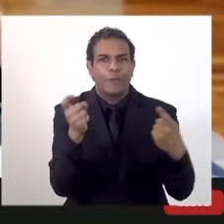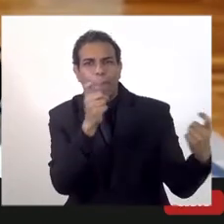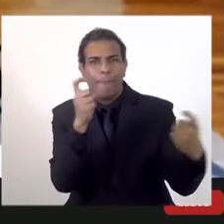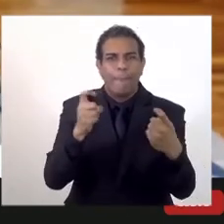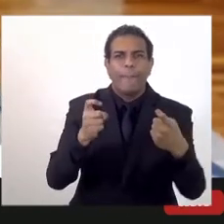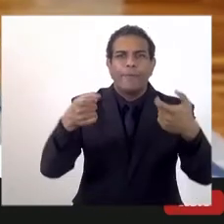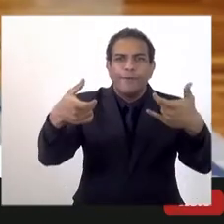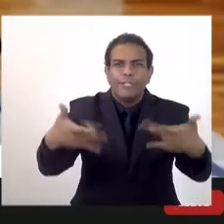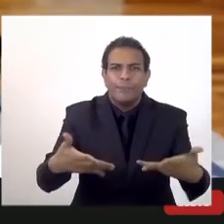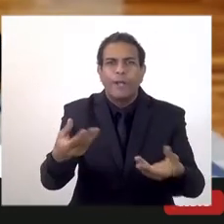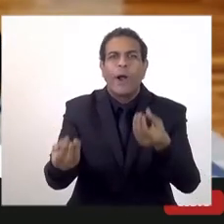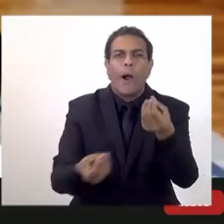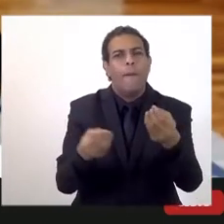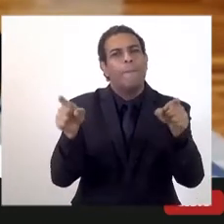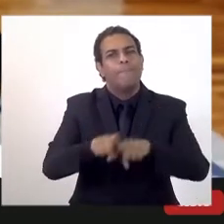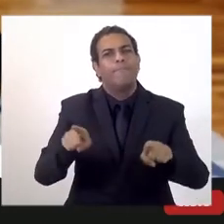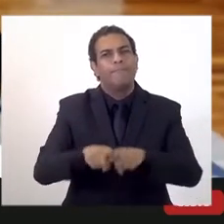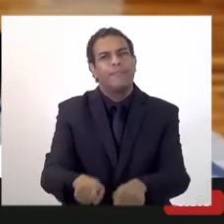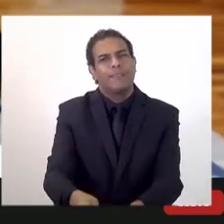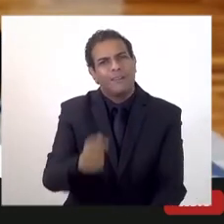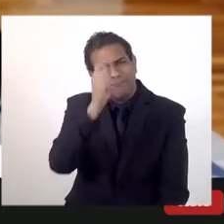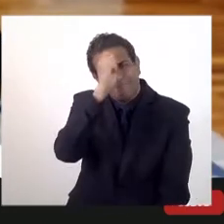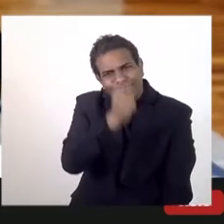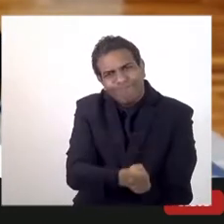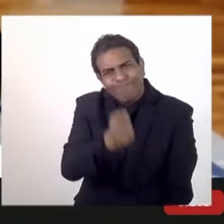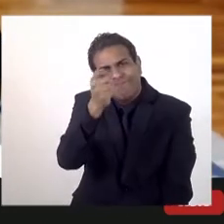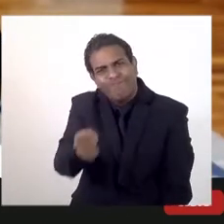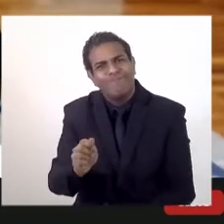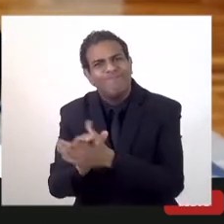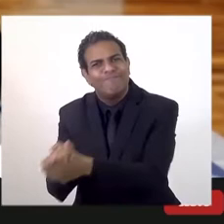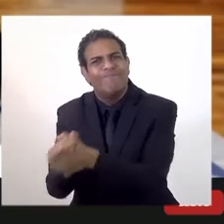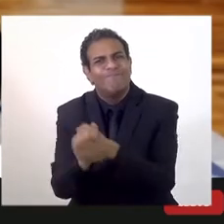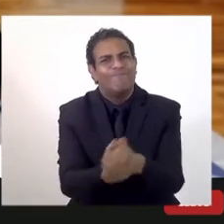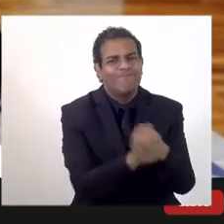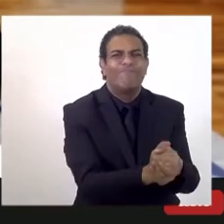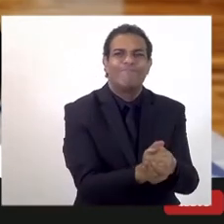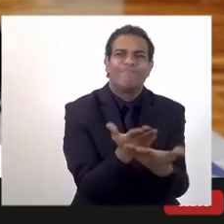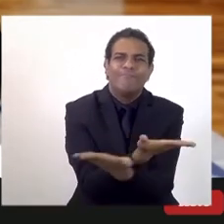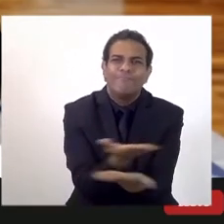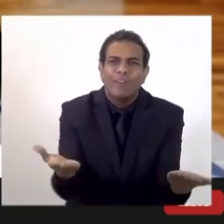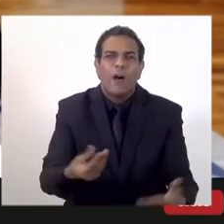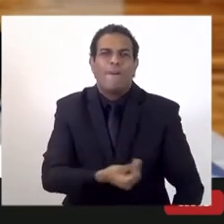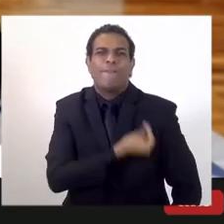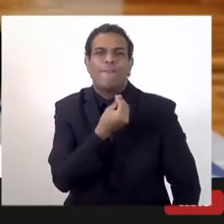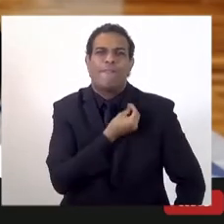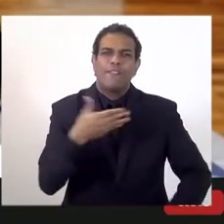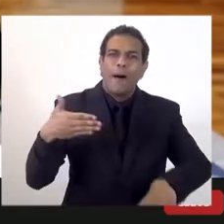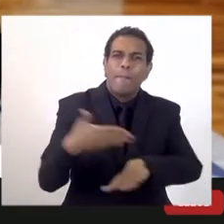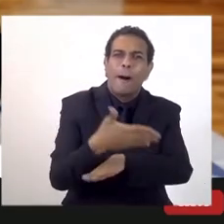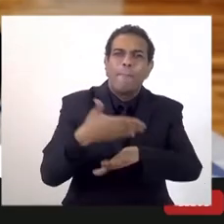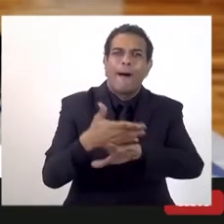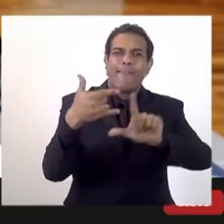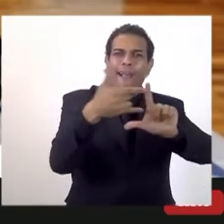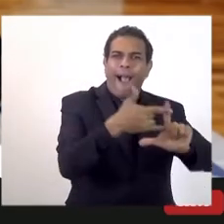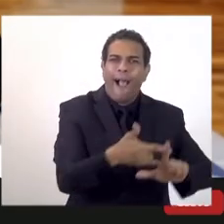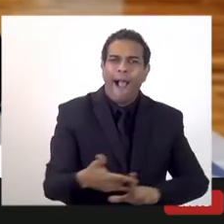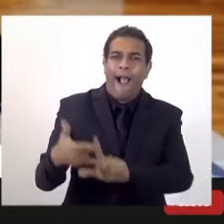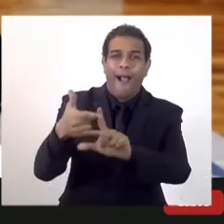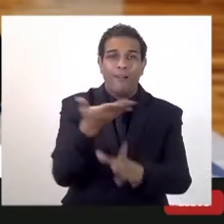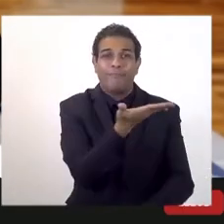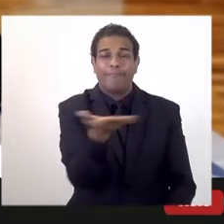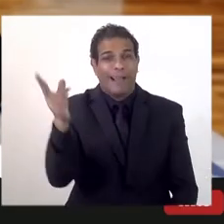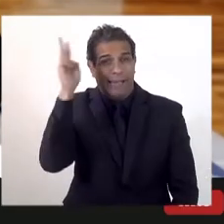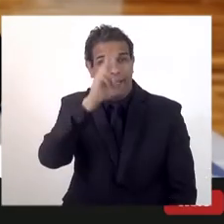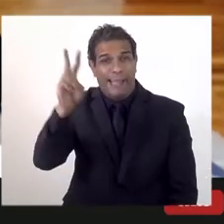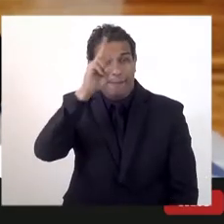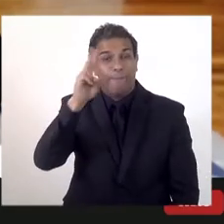discutir, e, mais uma vez, agradecer a atenção, o carinho, saudar todos os participantes, e lembrar que hoje